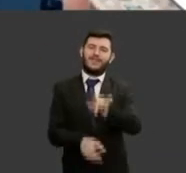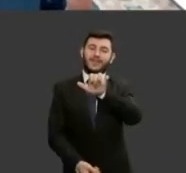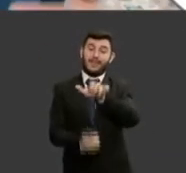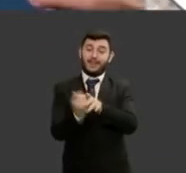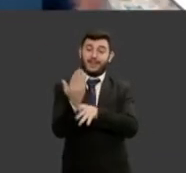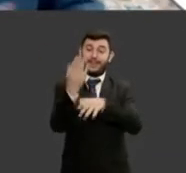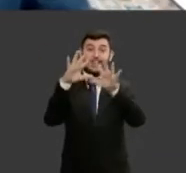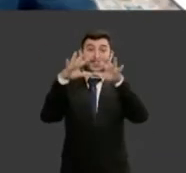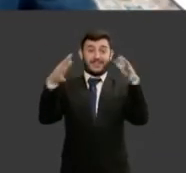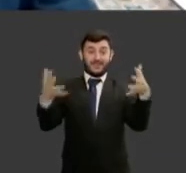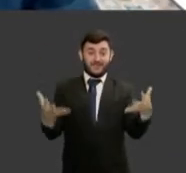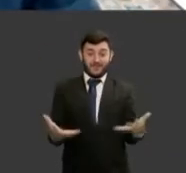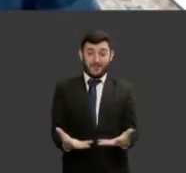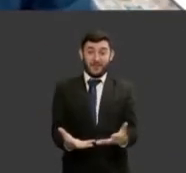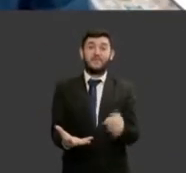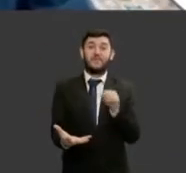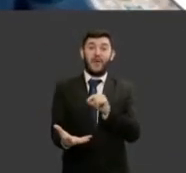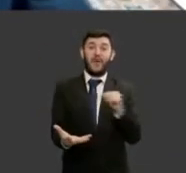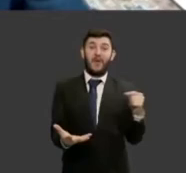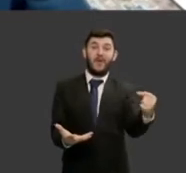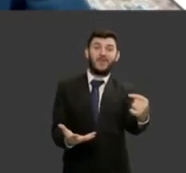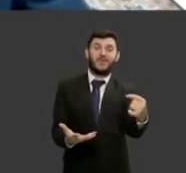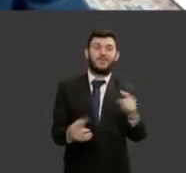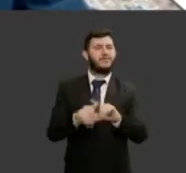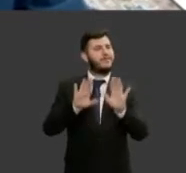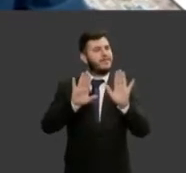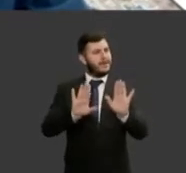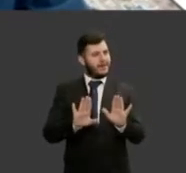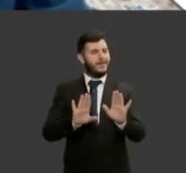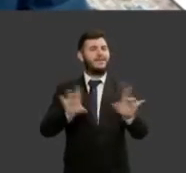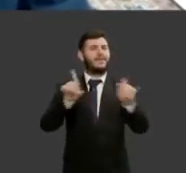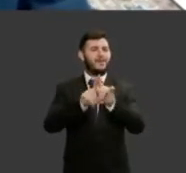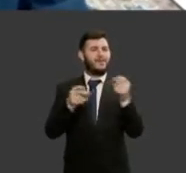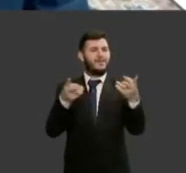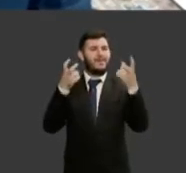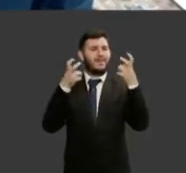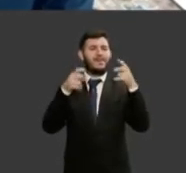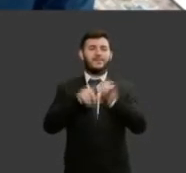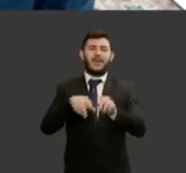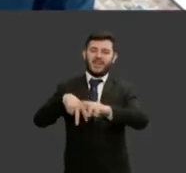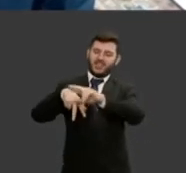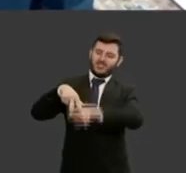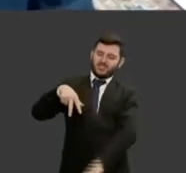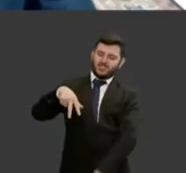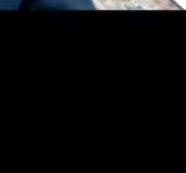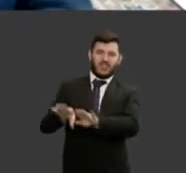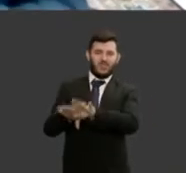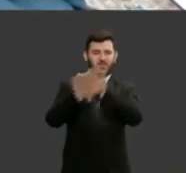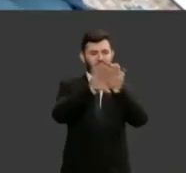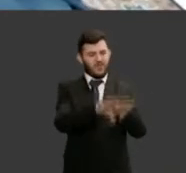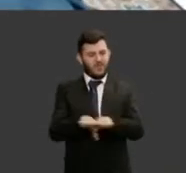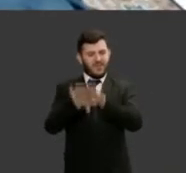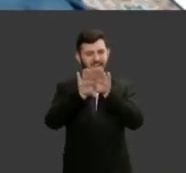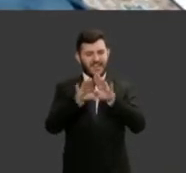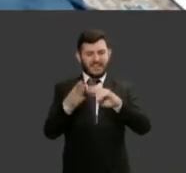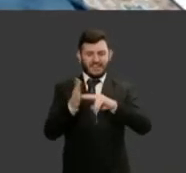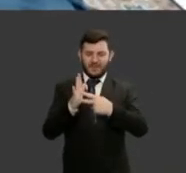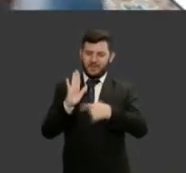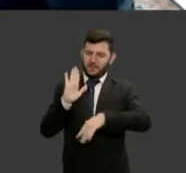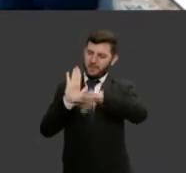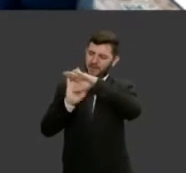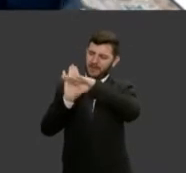mundo. Por outro lado, eu observo que a busca por igualdade de gênero não é uma pauta exclusivamente